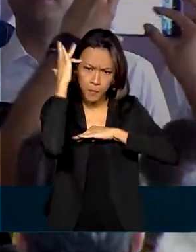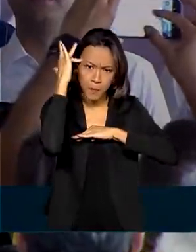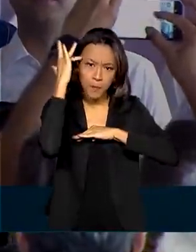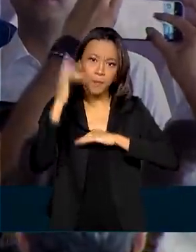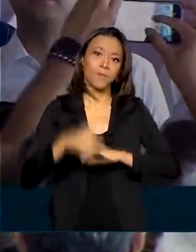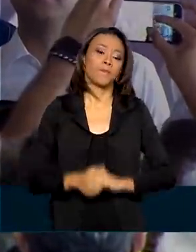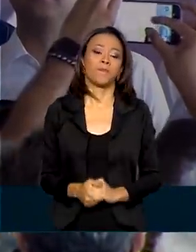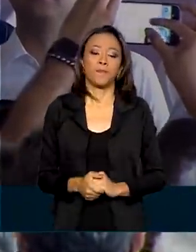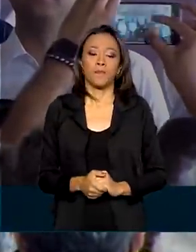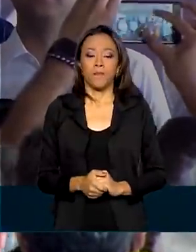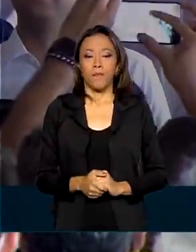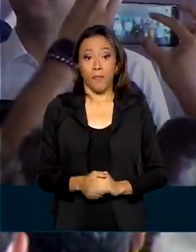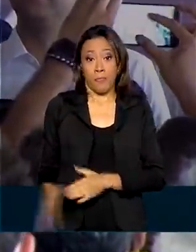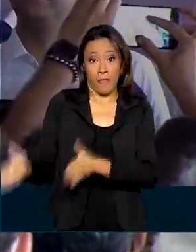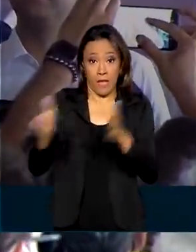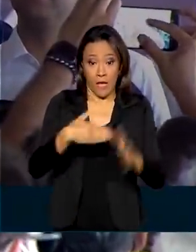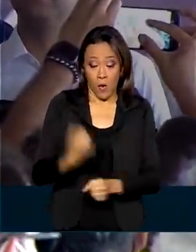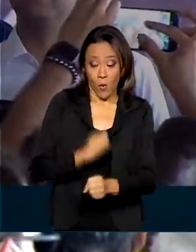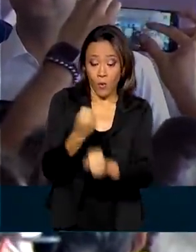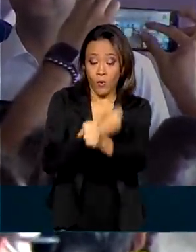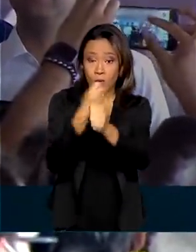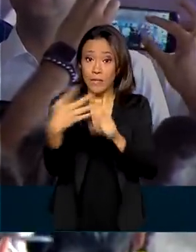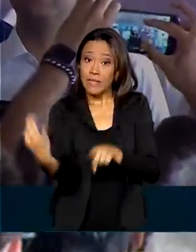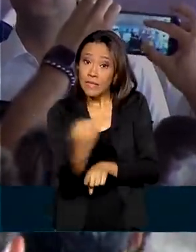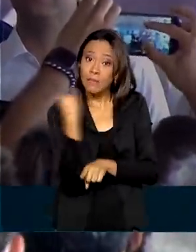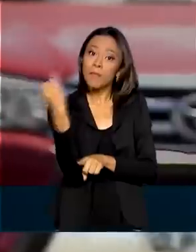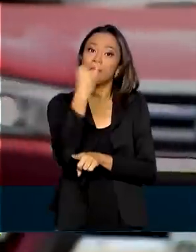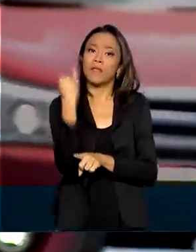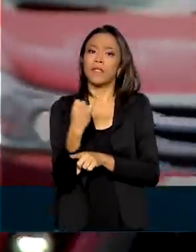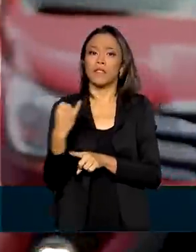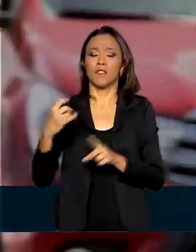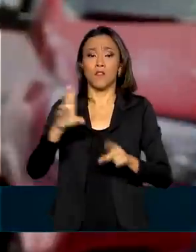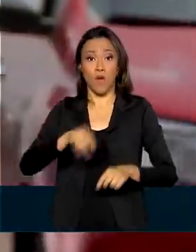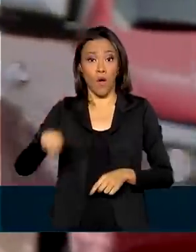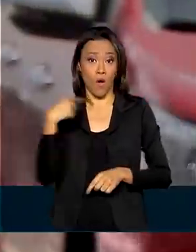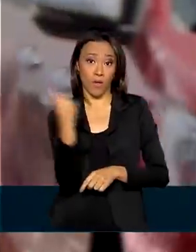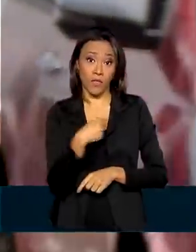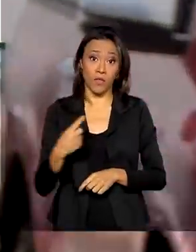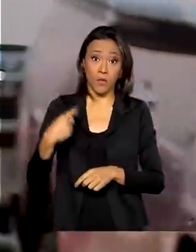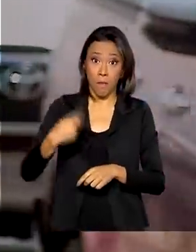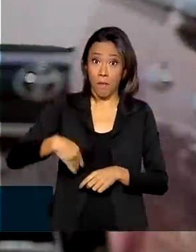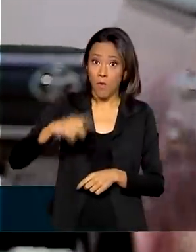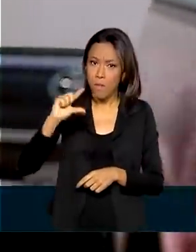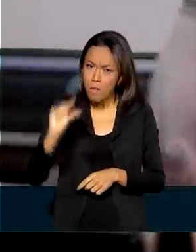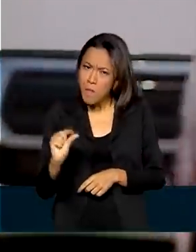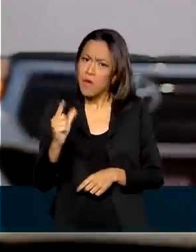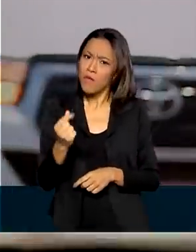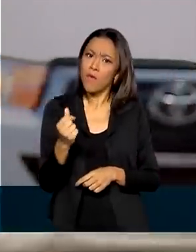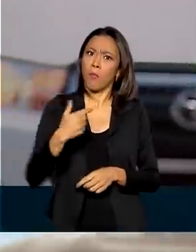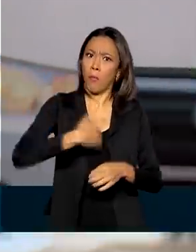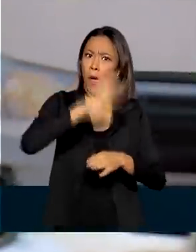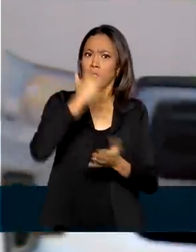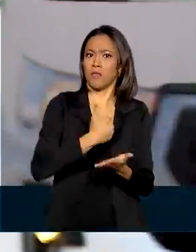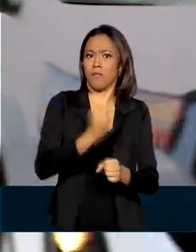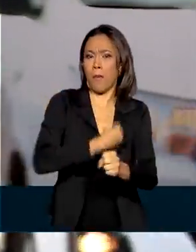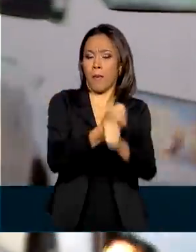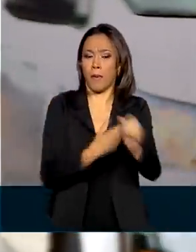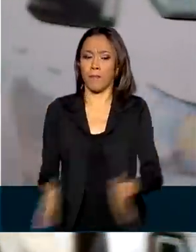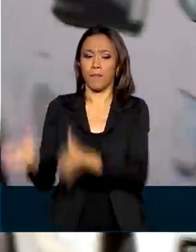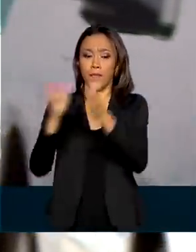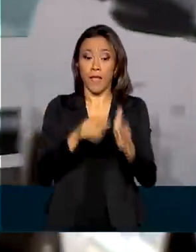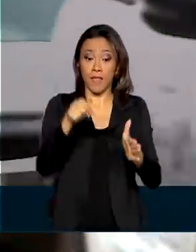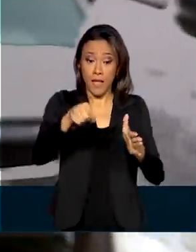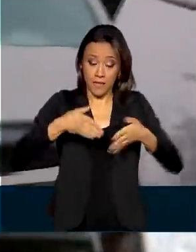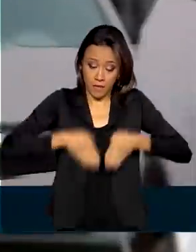são essenciais. Nós estamos fazendo mais com menos. Ainda aqui no Maranhão, 18 quilômetros da BR-135,